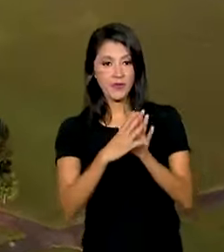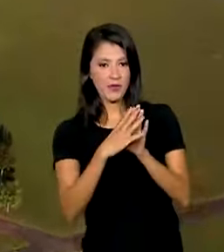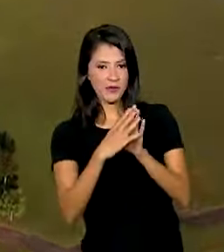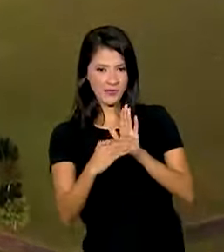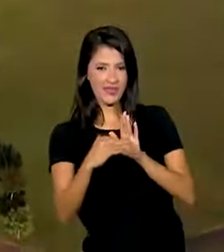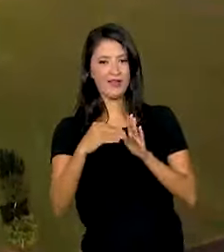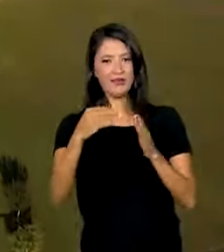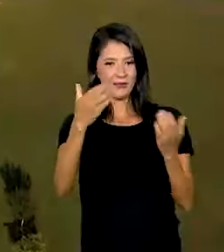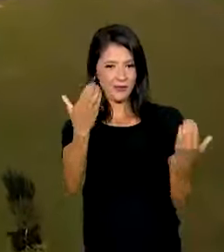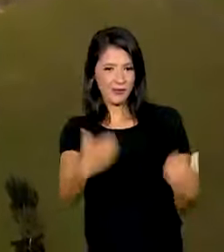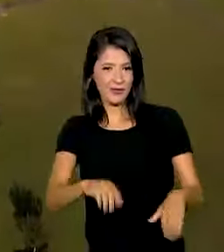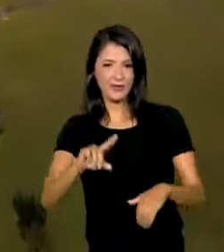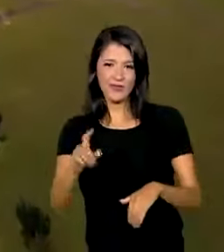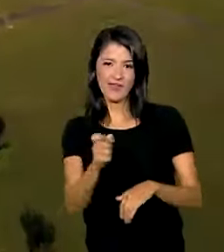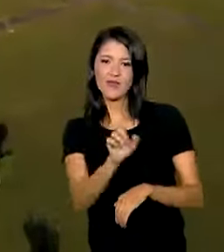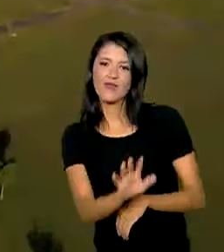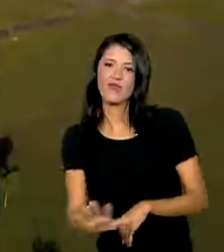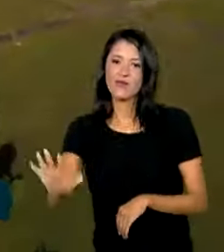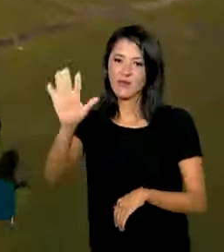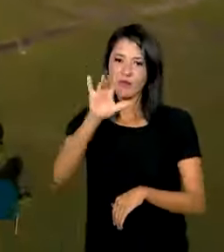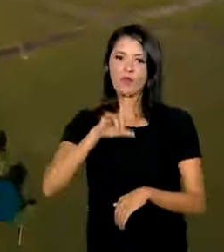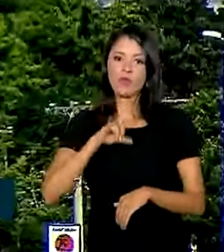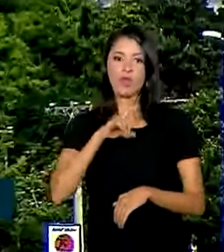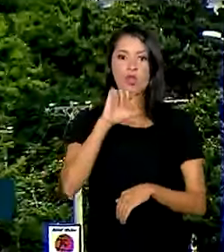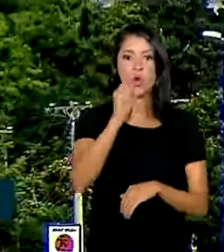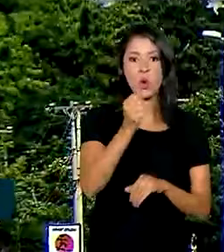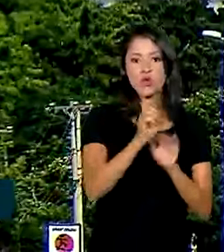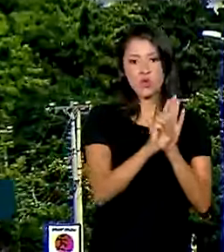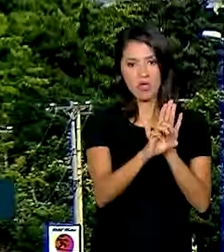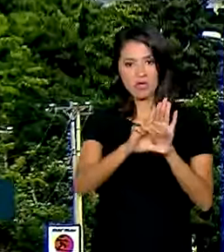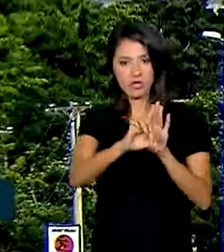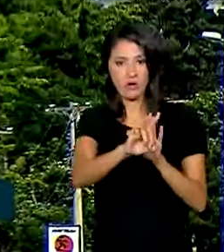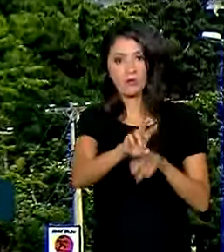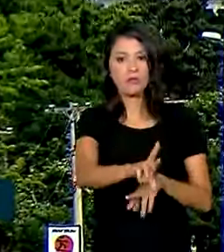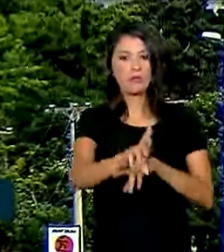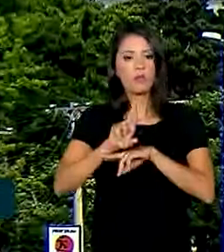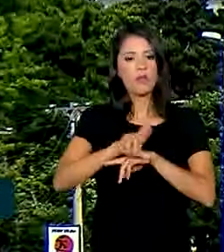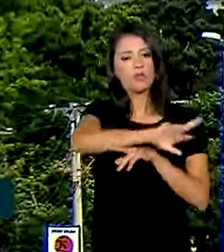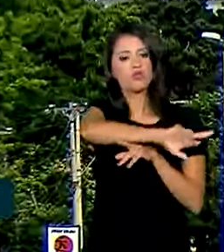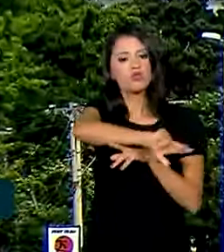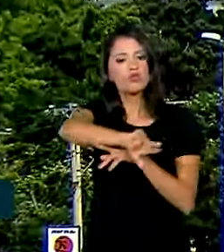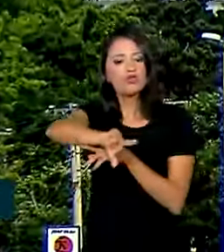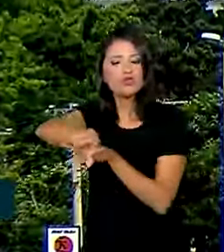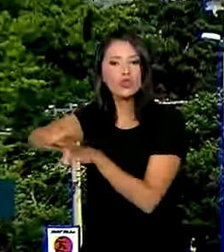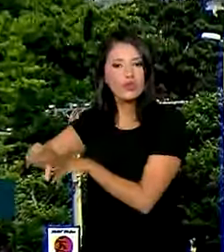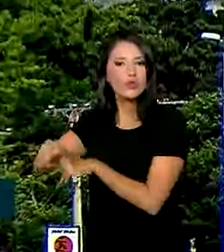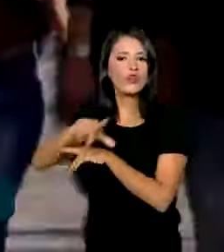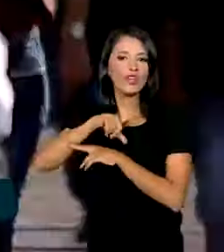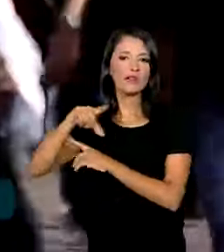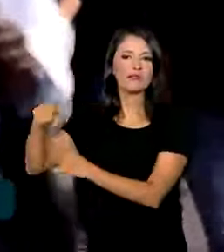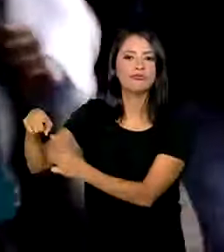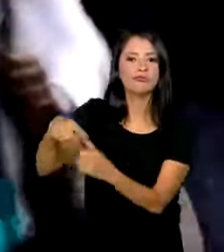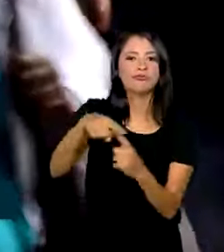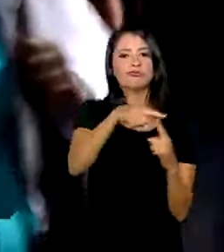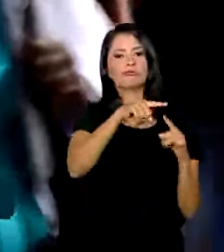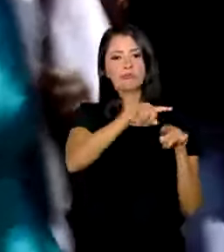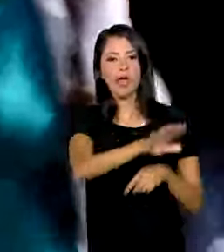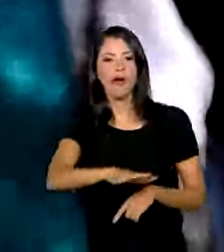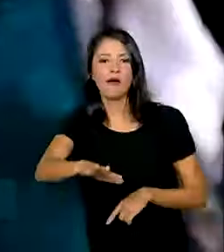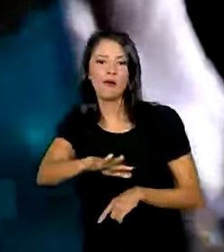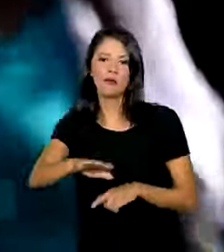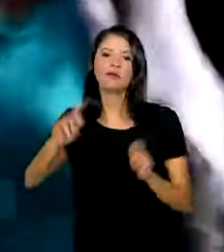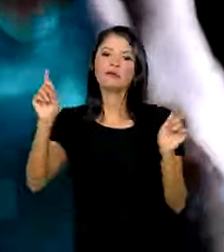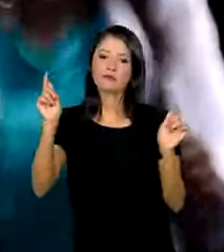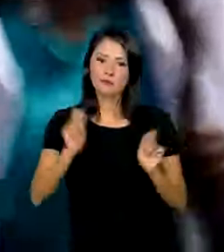Concurso Unificado Nacional, que traz oito editais representando os diferentes blocos temáticos, amplia a